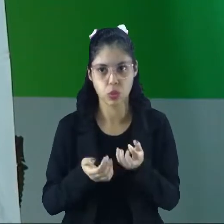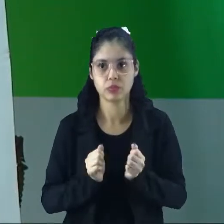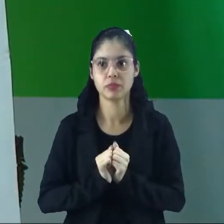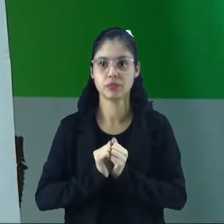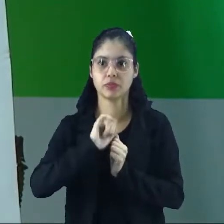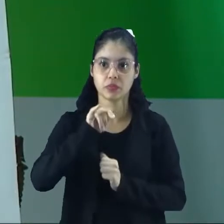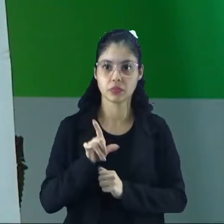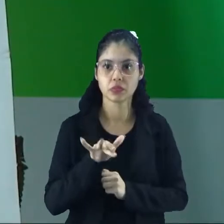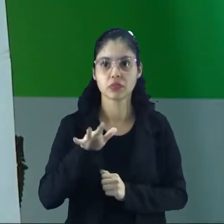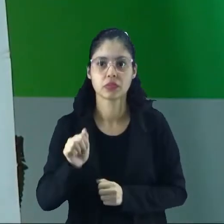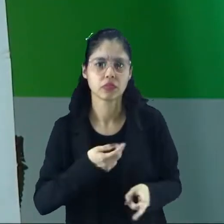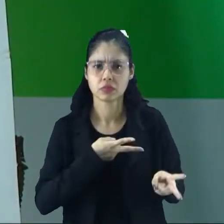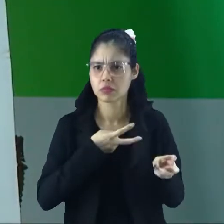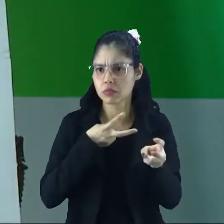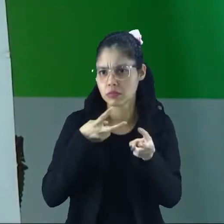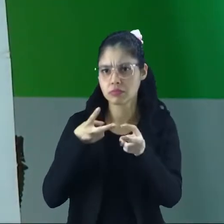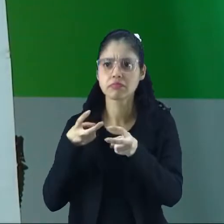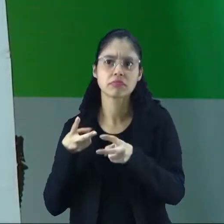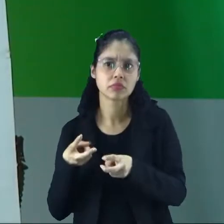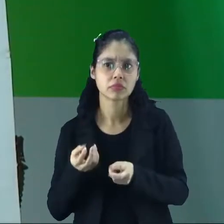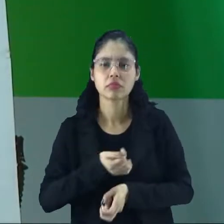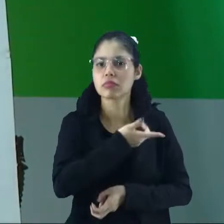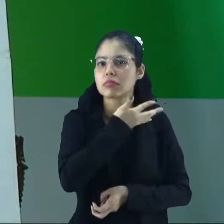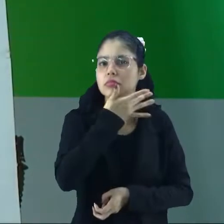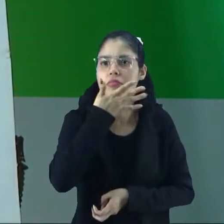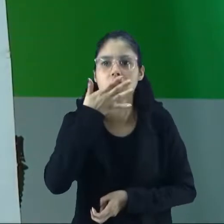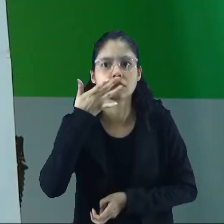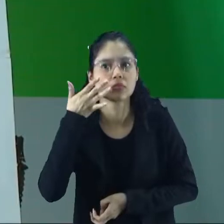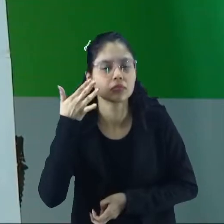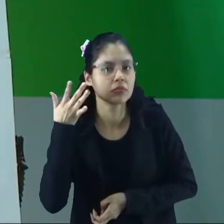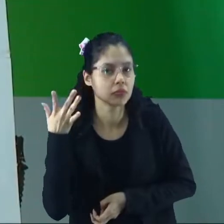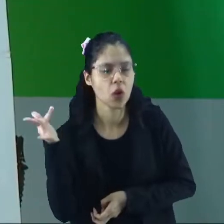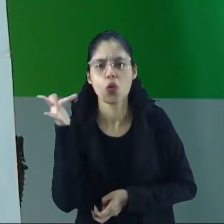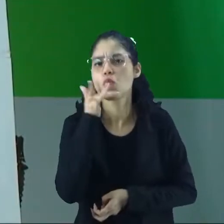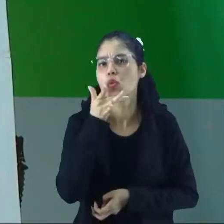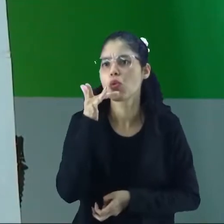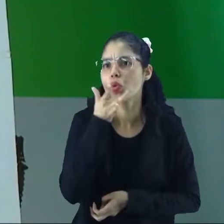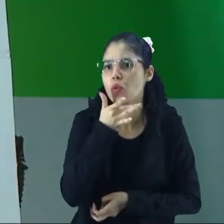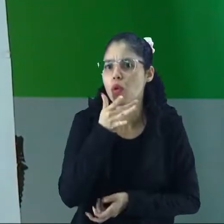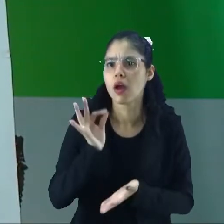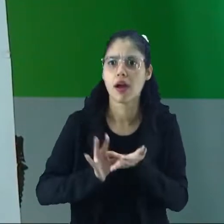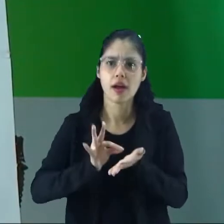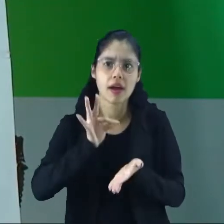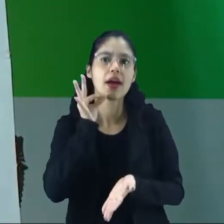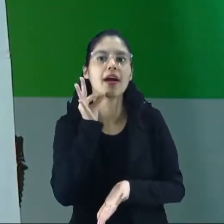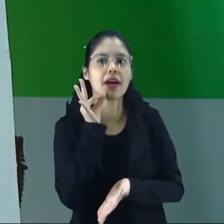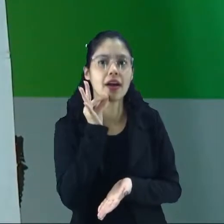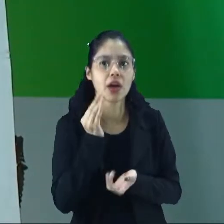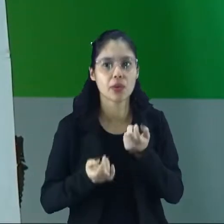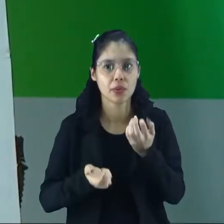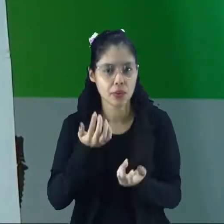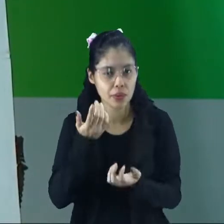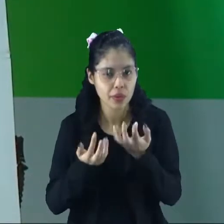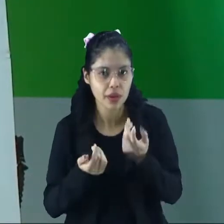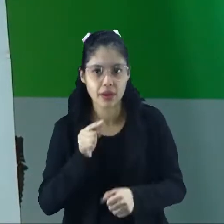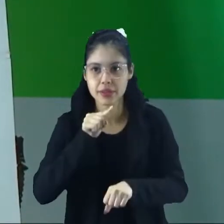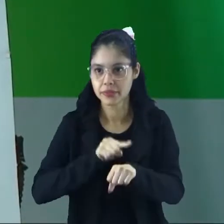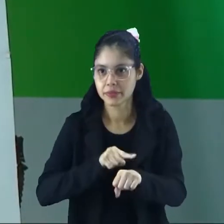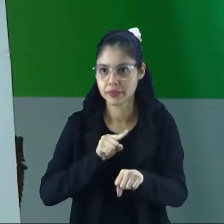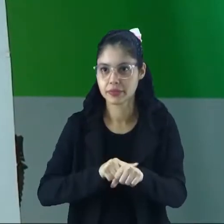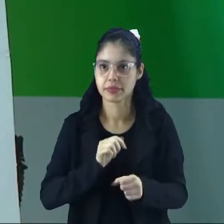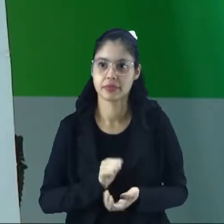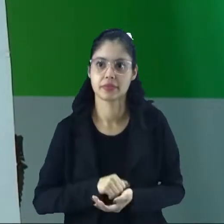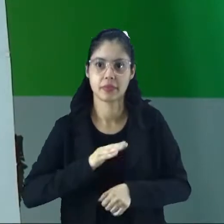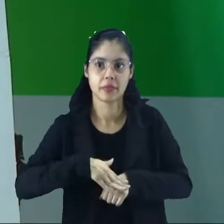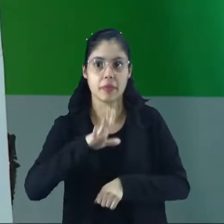Júlia percebeu que o cheiro e o gosto do café torrado na